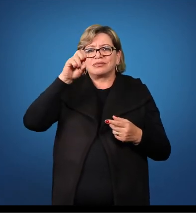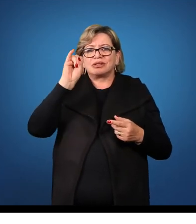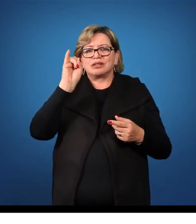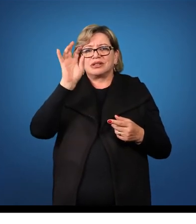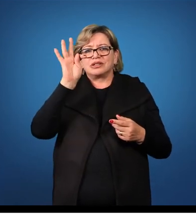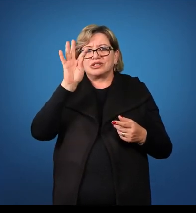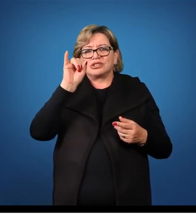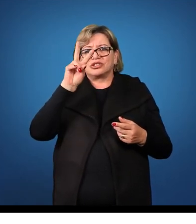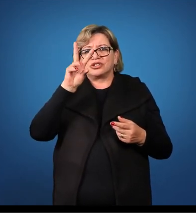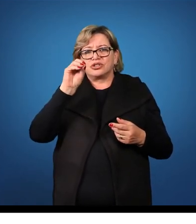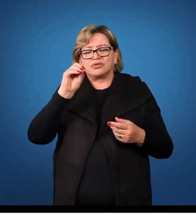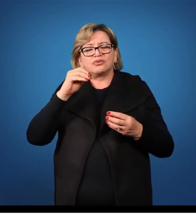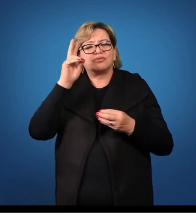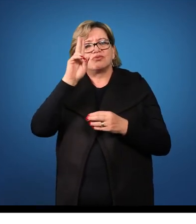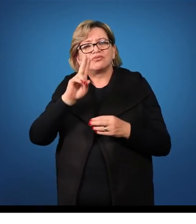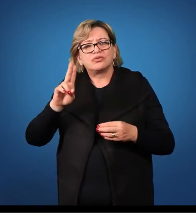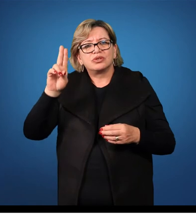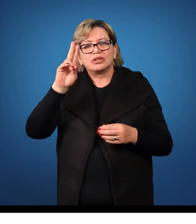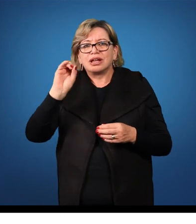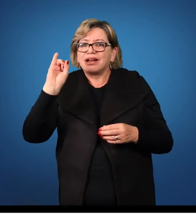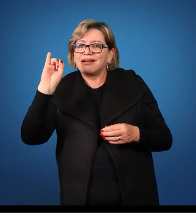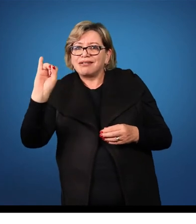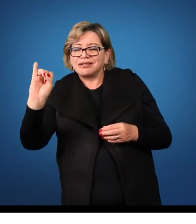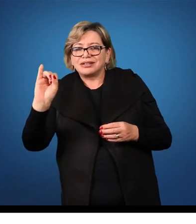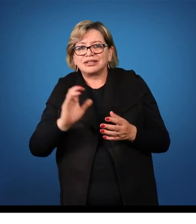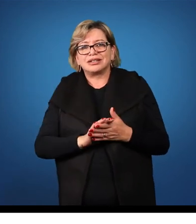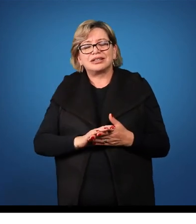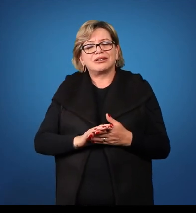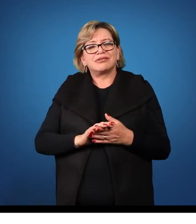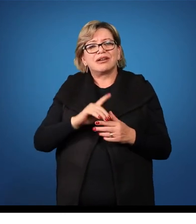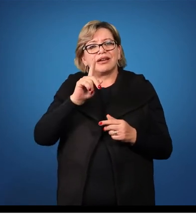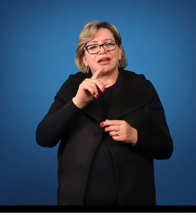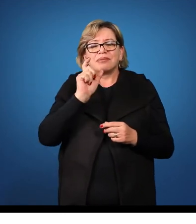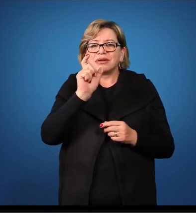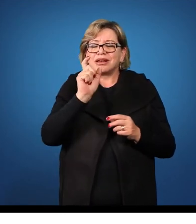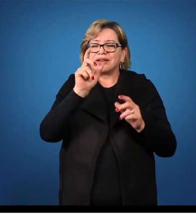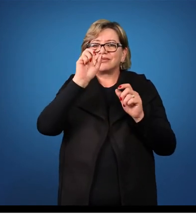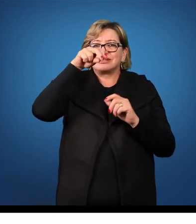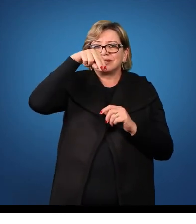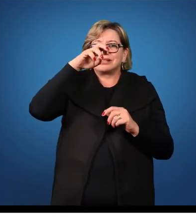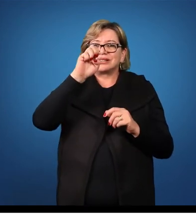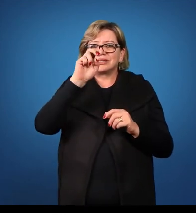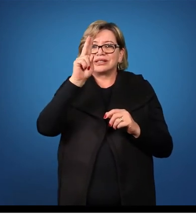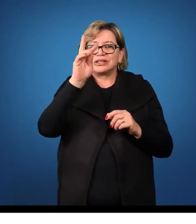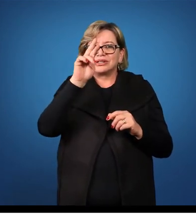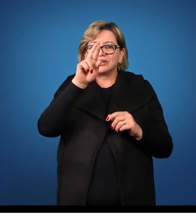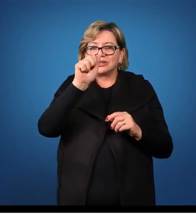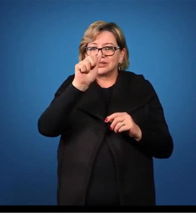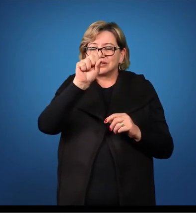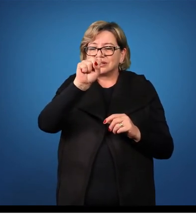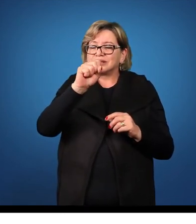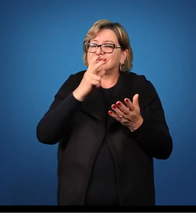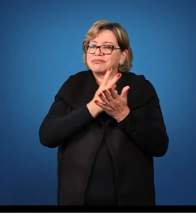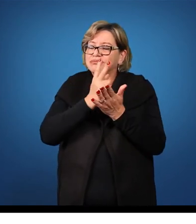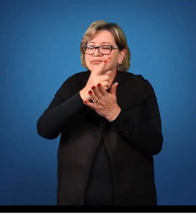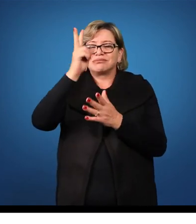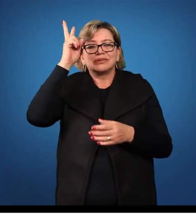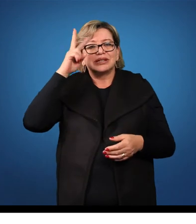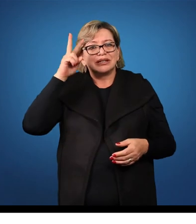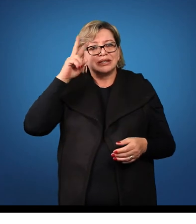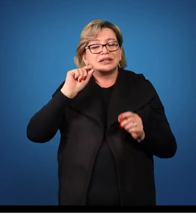sempre terminados em I. Essas palavras eram consideradas neutras. Relembrando que